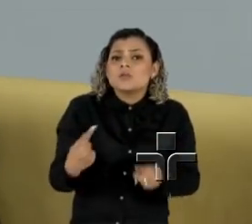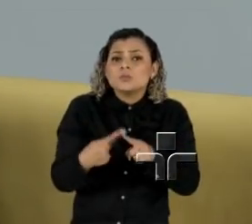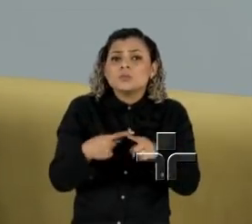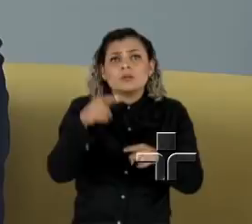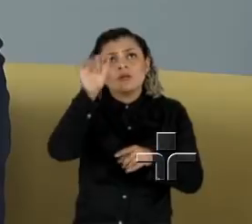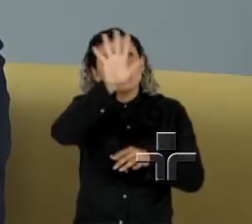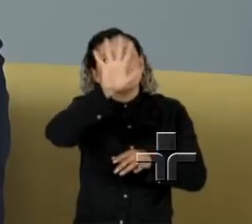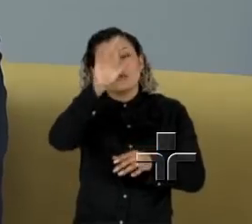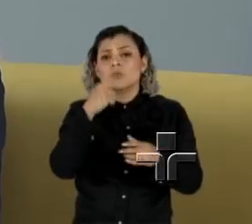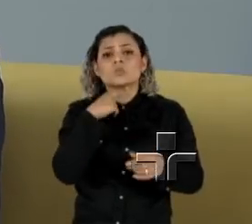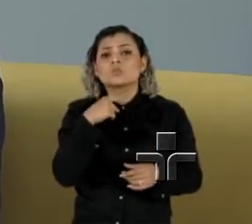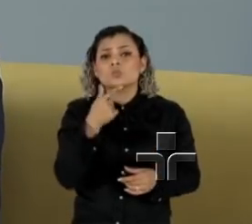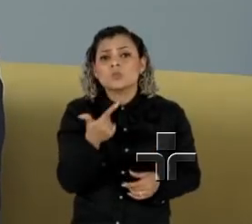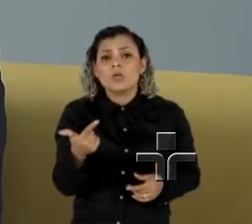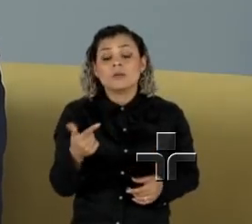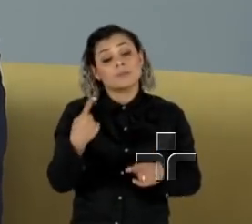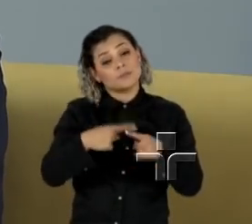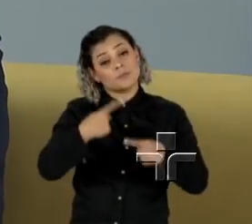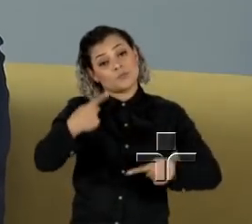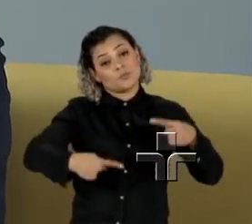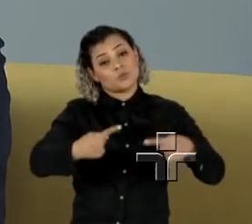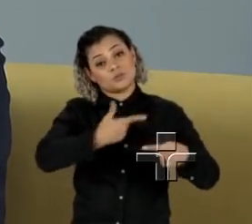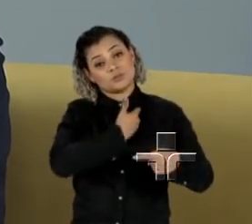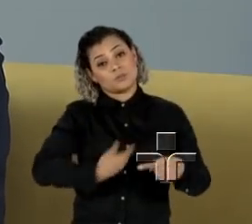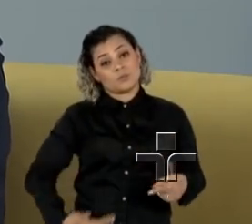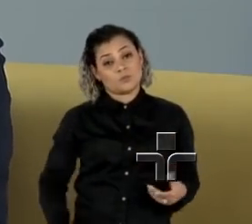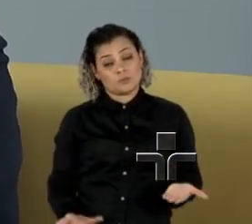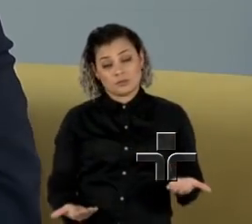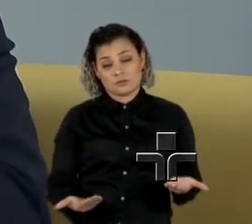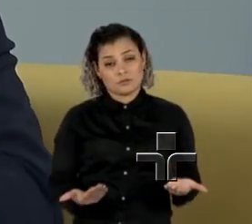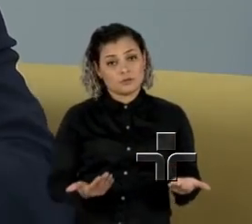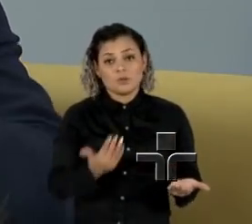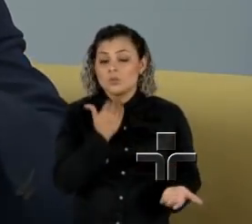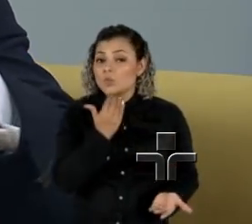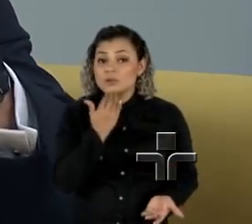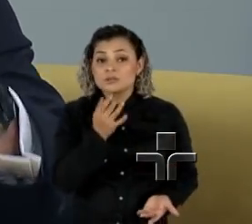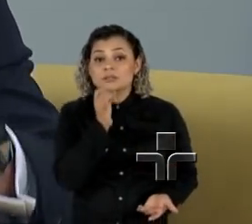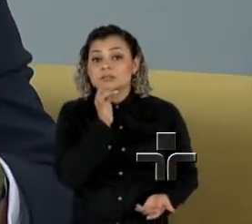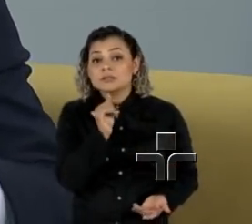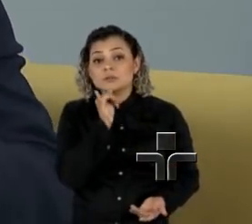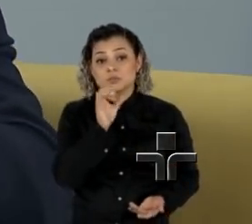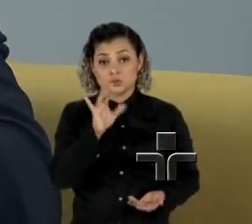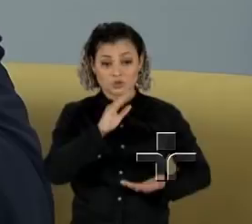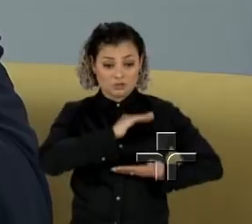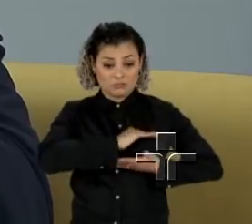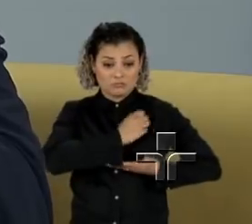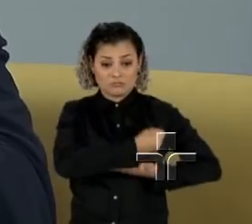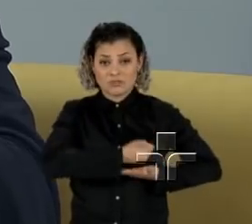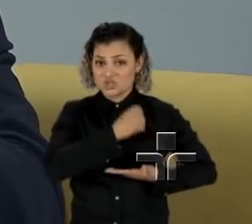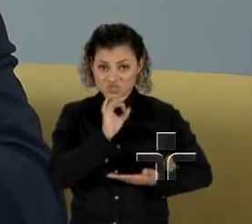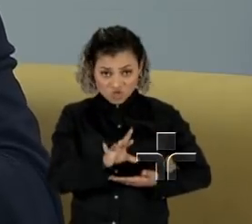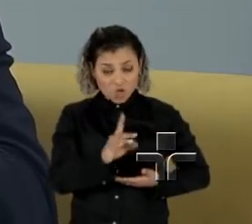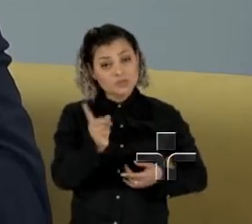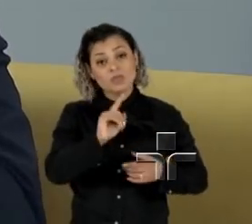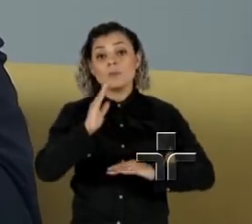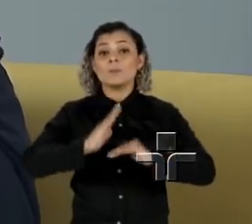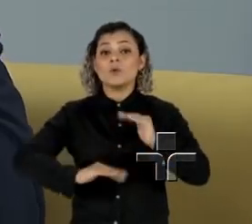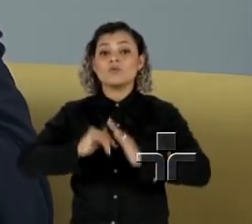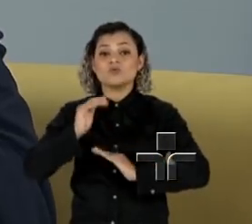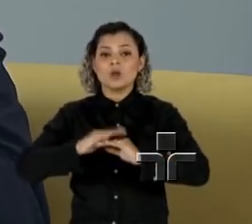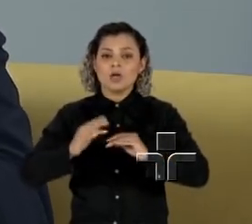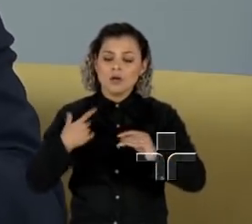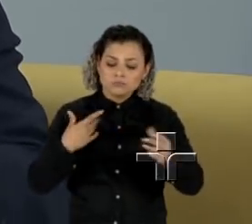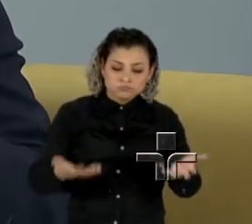chega na ponta? Por uma questão de política pública, né? Não adianta você também ter só o mamógrafo e fazer o exame. Você precisa ter um serviço